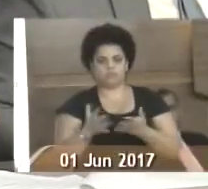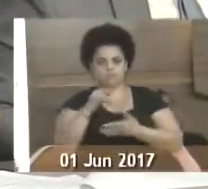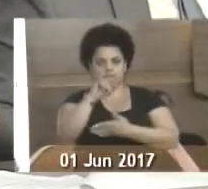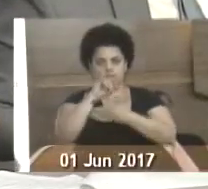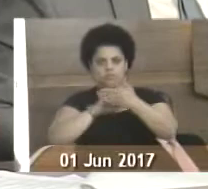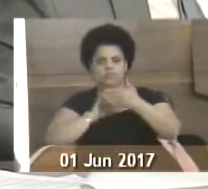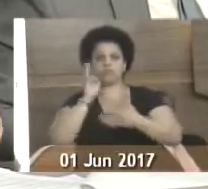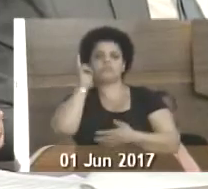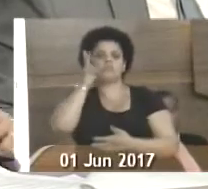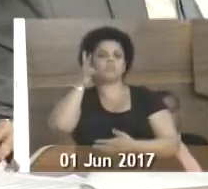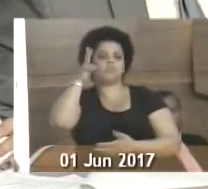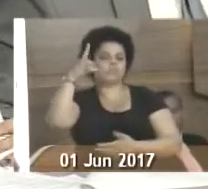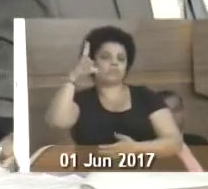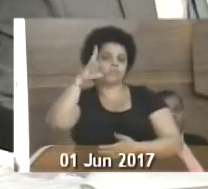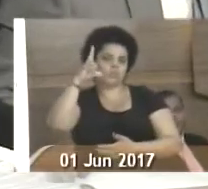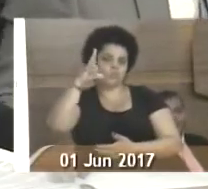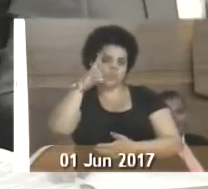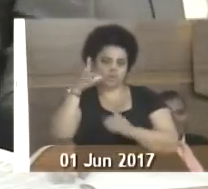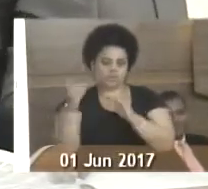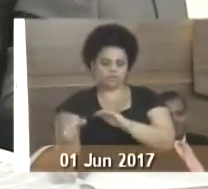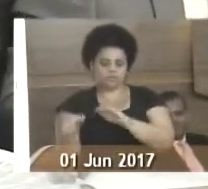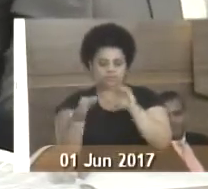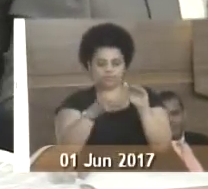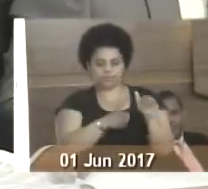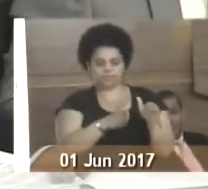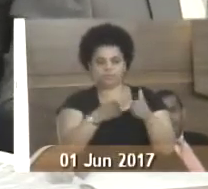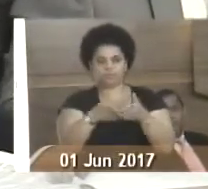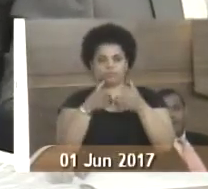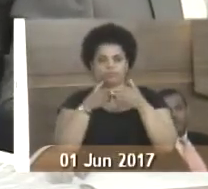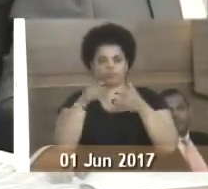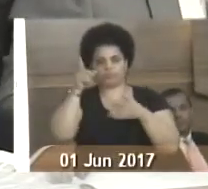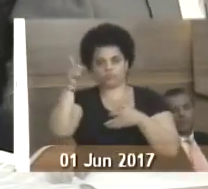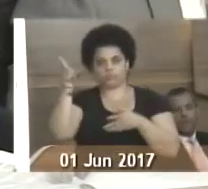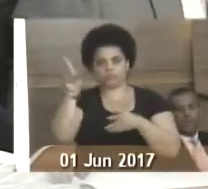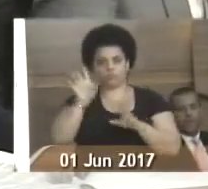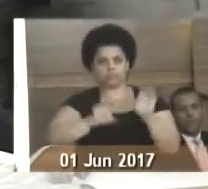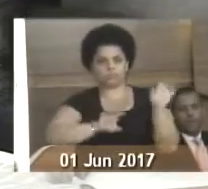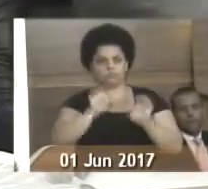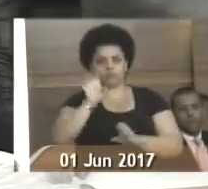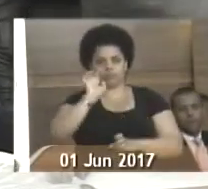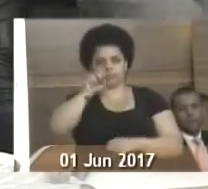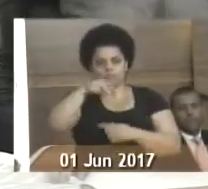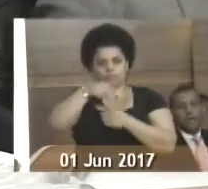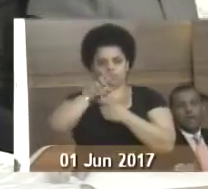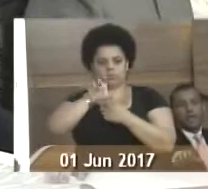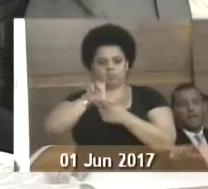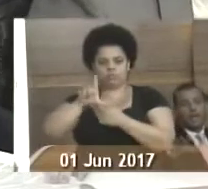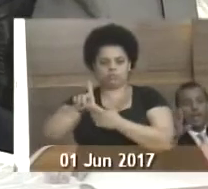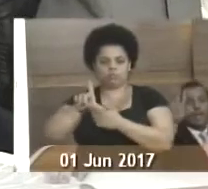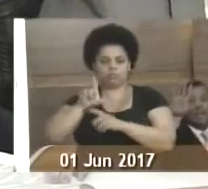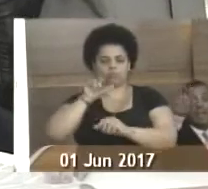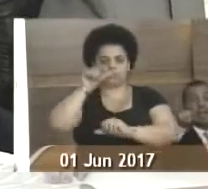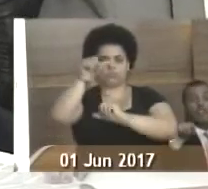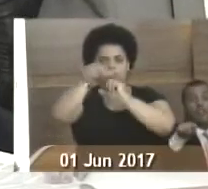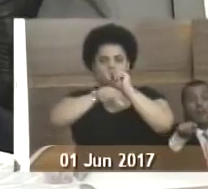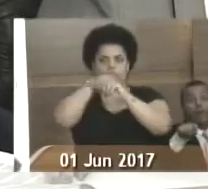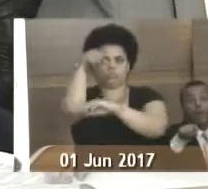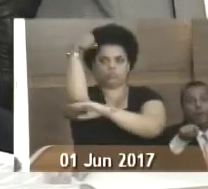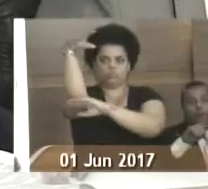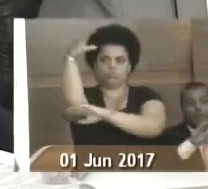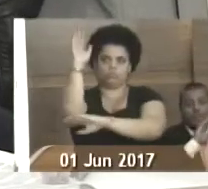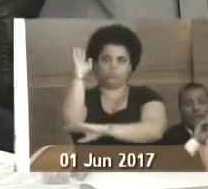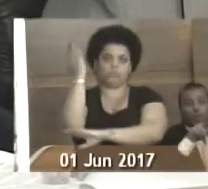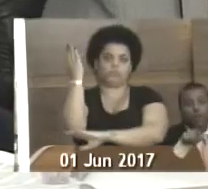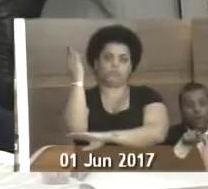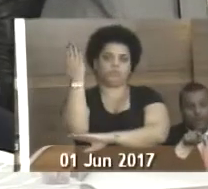Valverde, requerimento 624, de 2017, solicitando à empresa de energia elétrica Enel a troca de um poste de